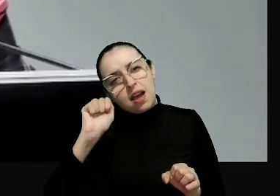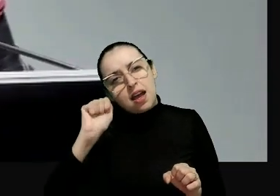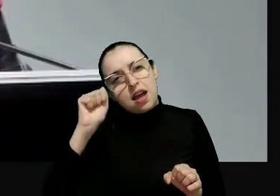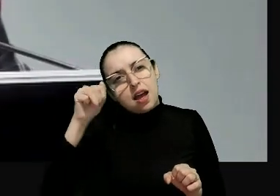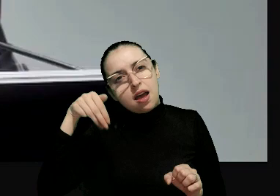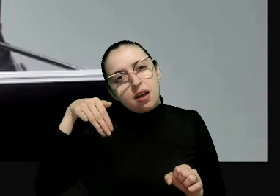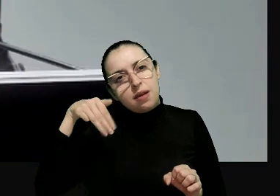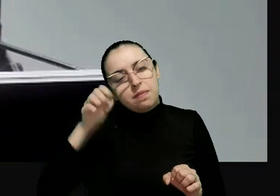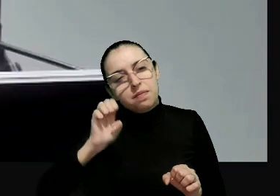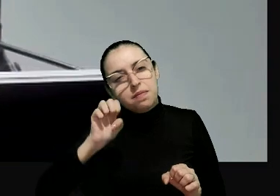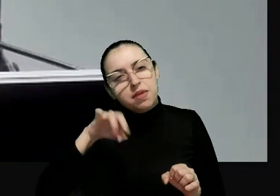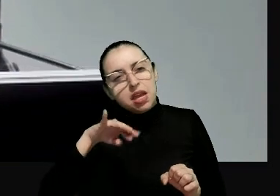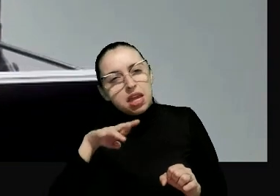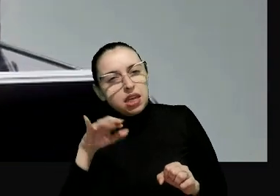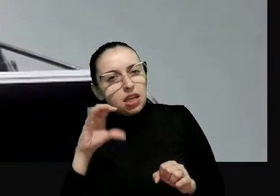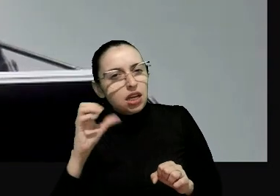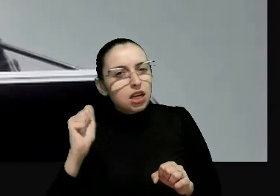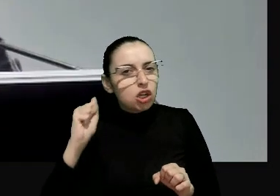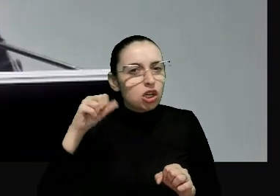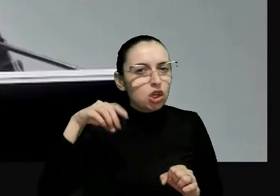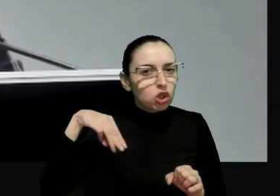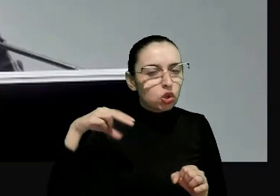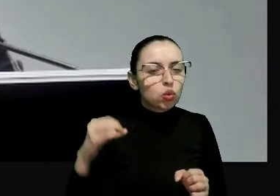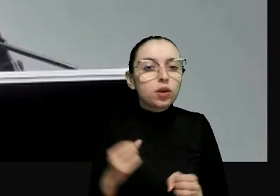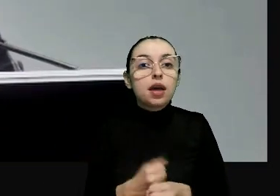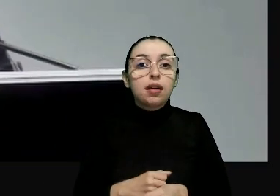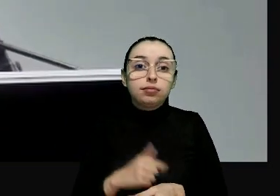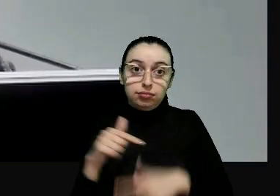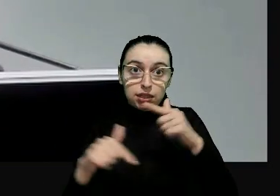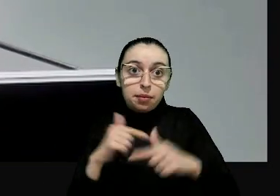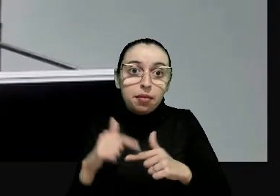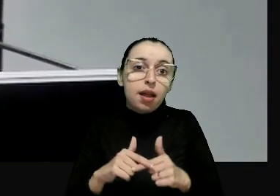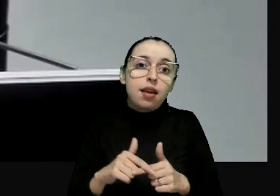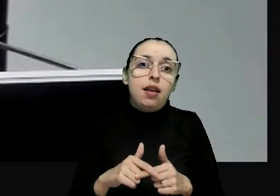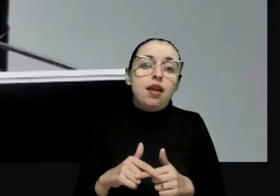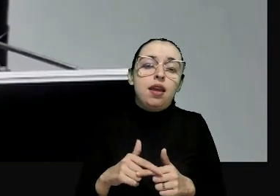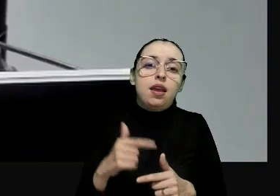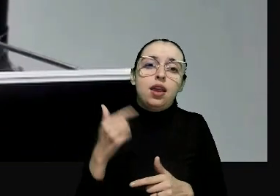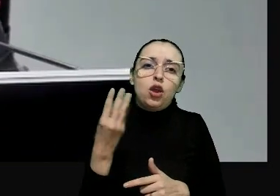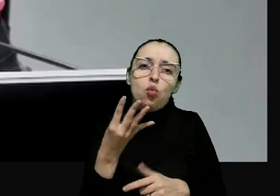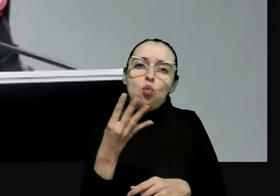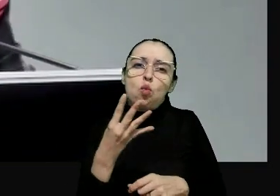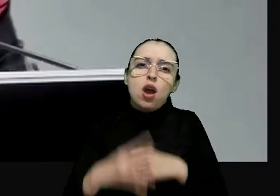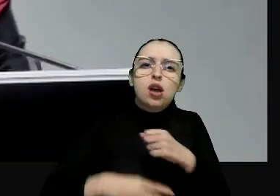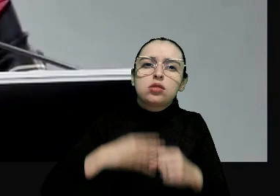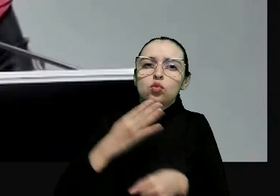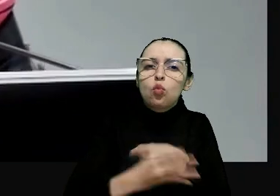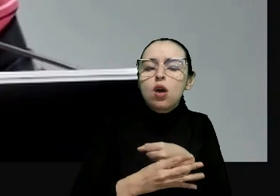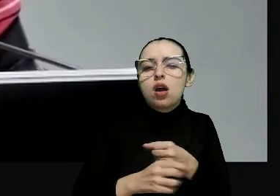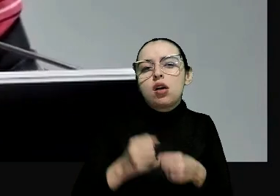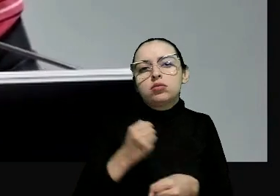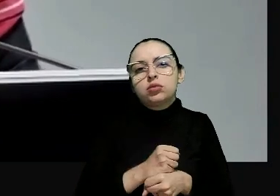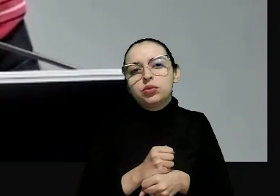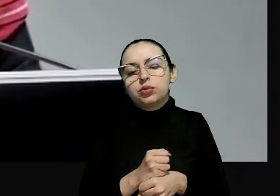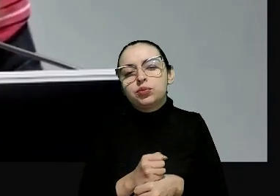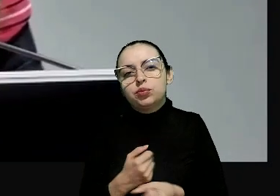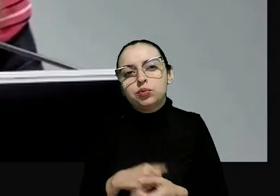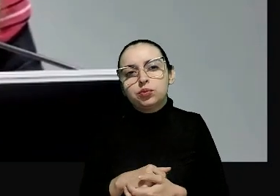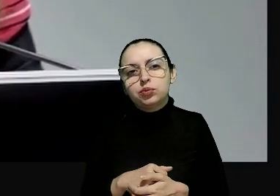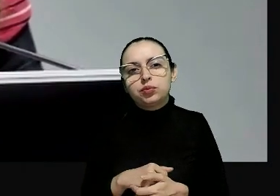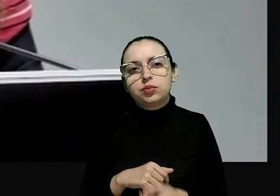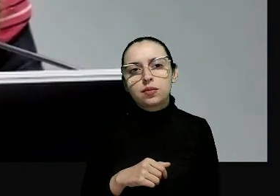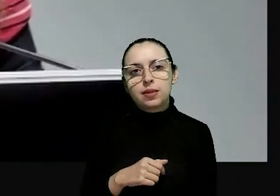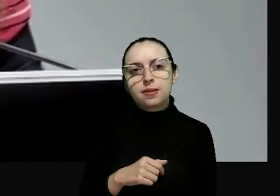intensamente por quatro anos, tive a honra de servir à Comissão Inter-Americana, inclusive assumindo a vice-presidência. O